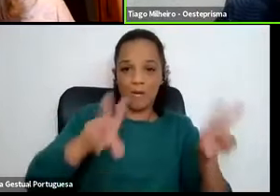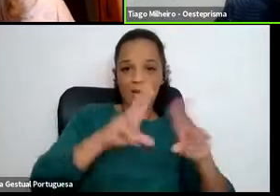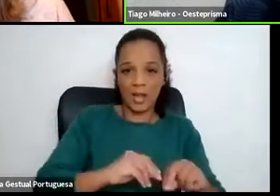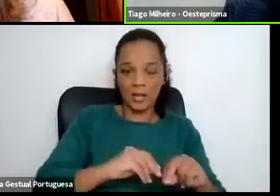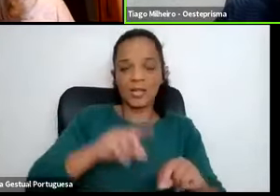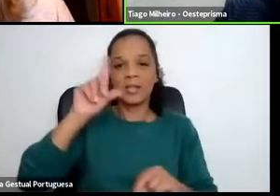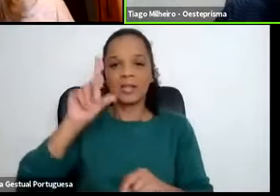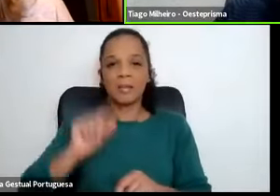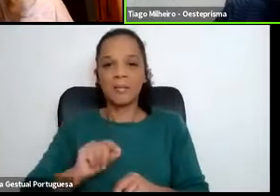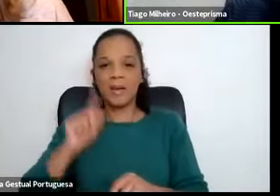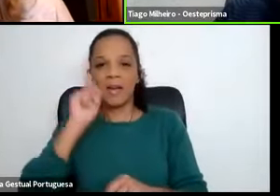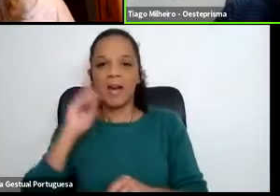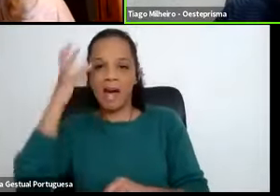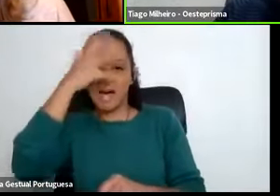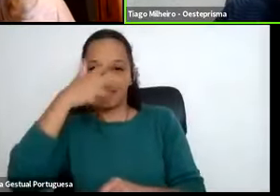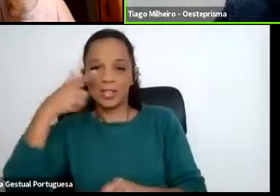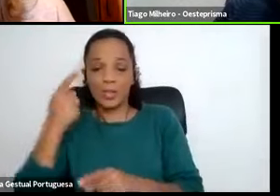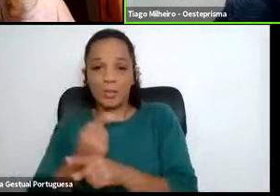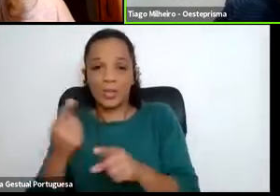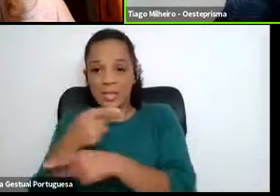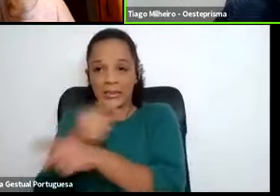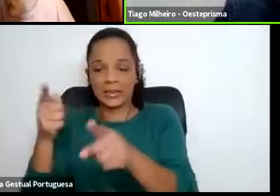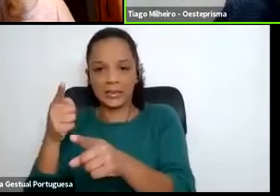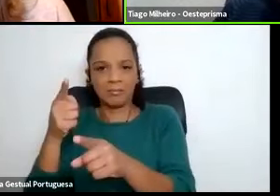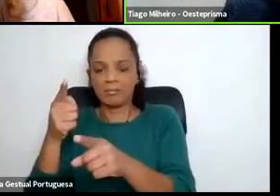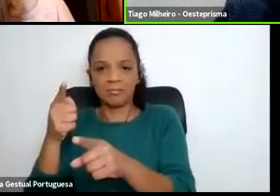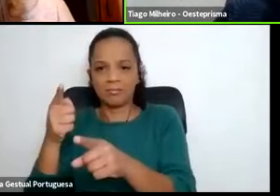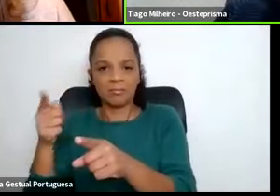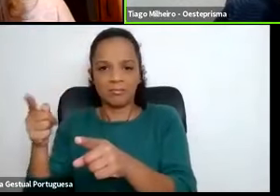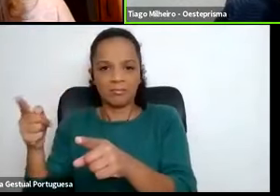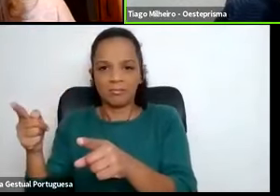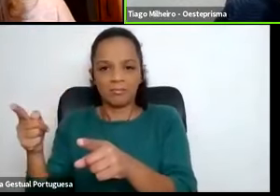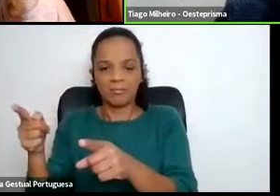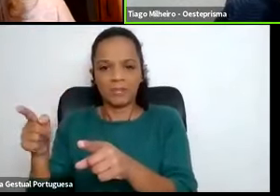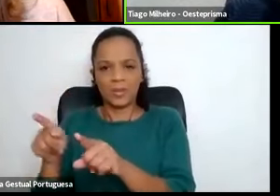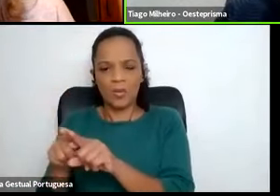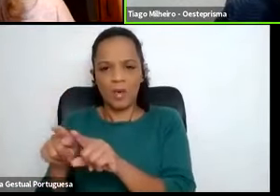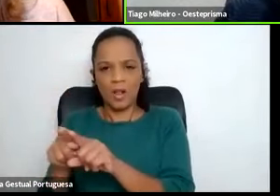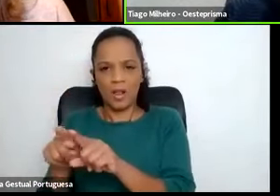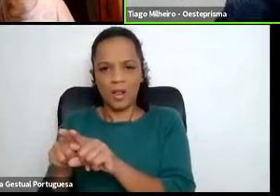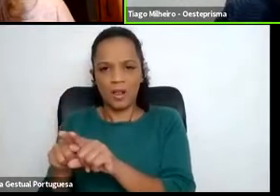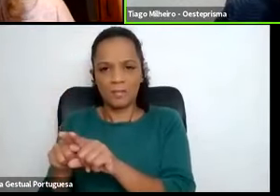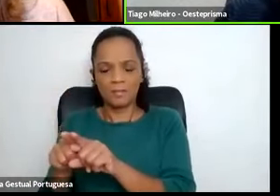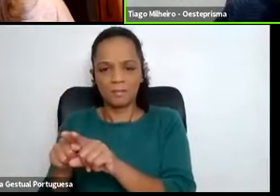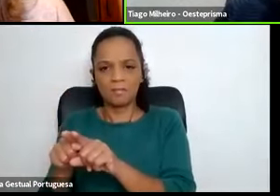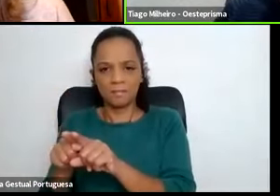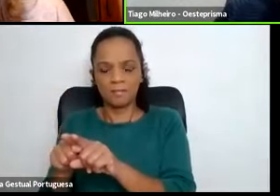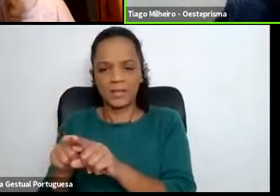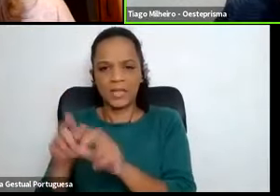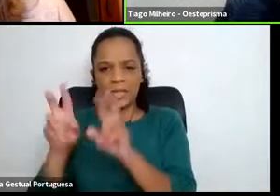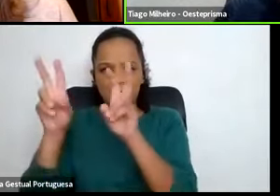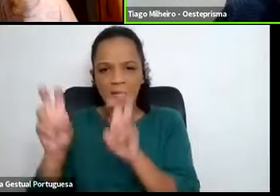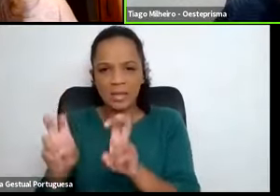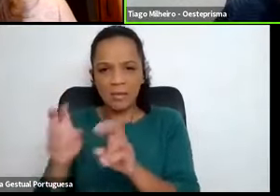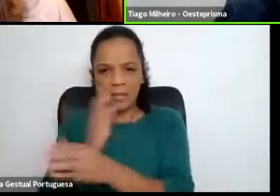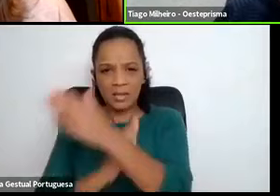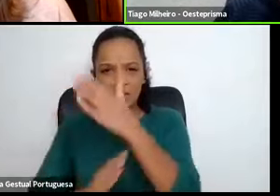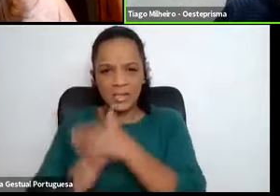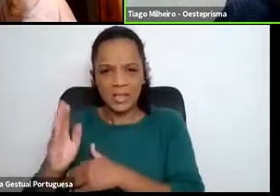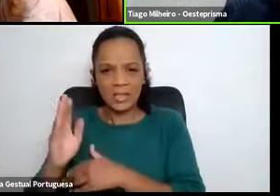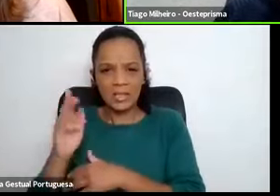próprias atrizes, que também nunca tinham lidado com esta questão das deficiências